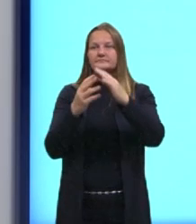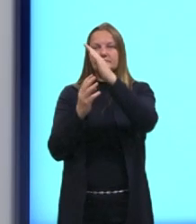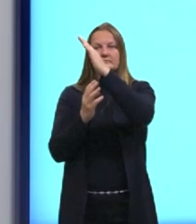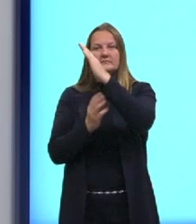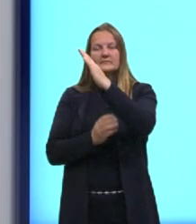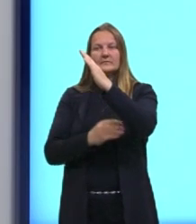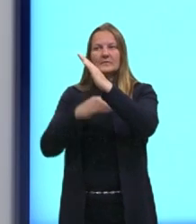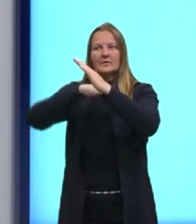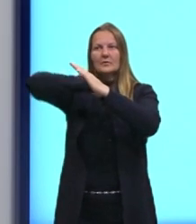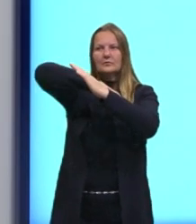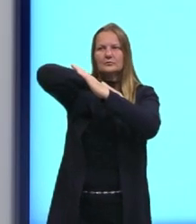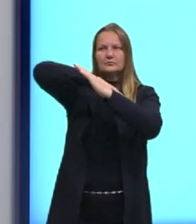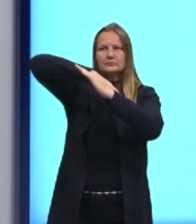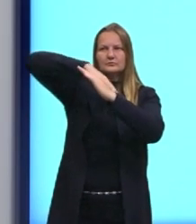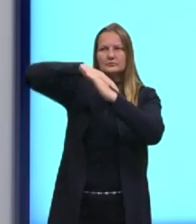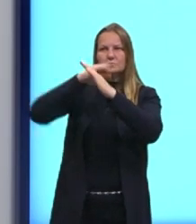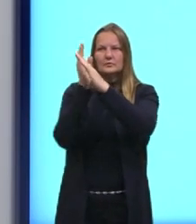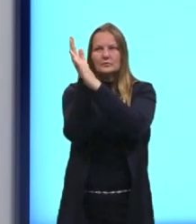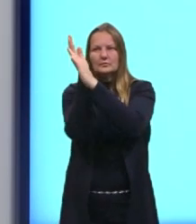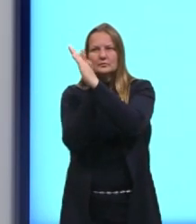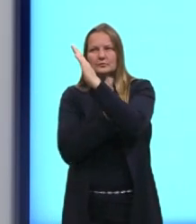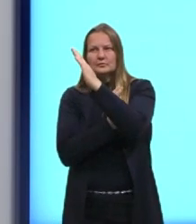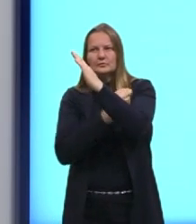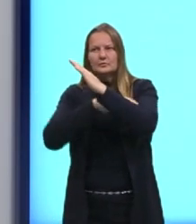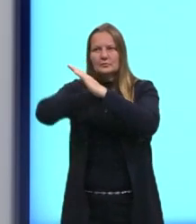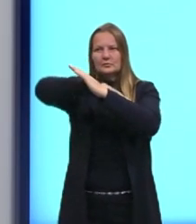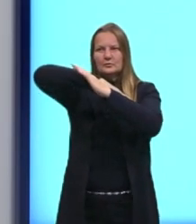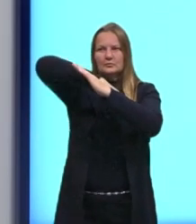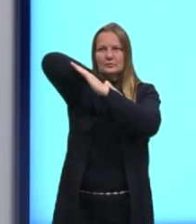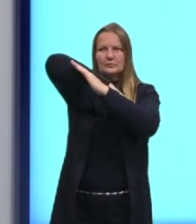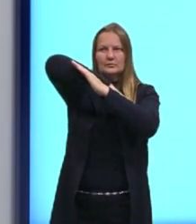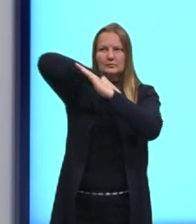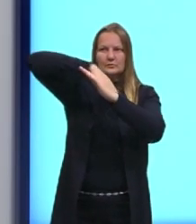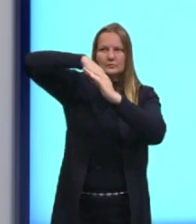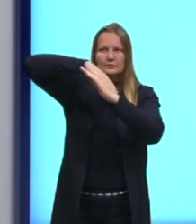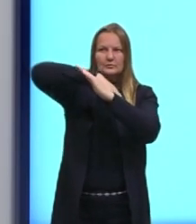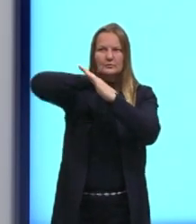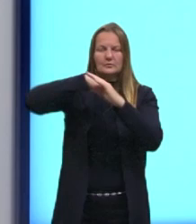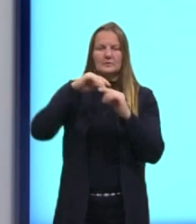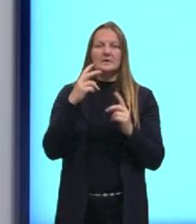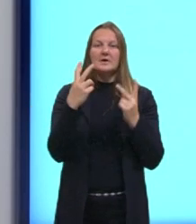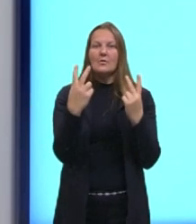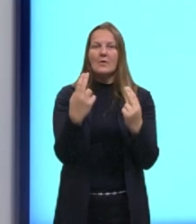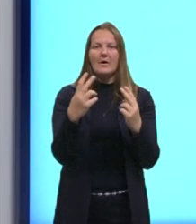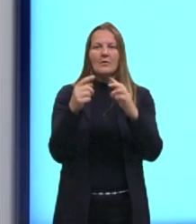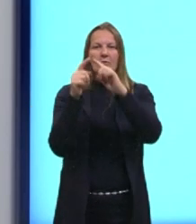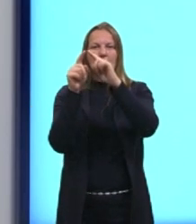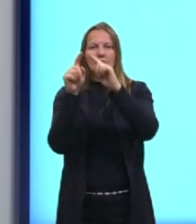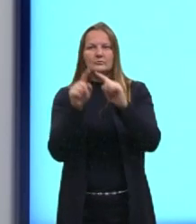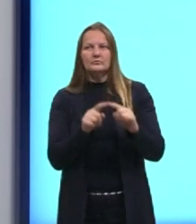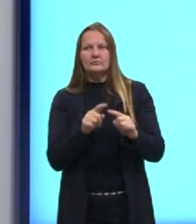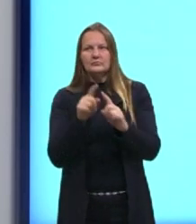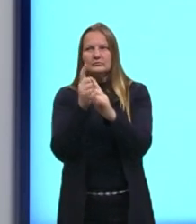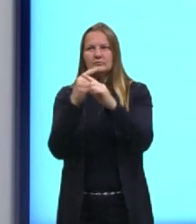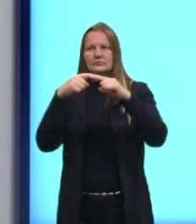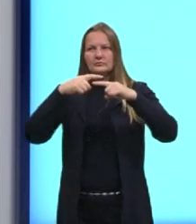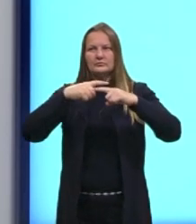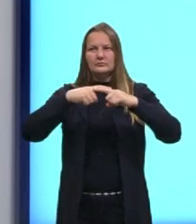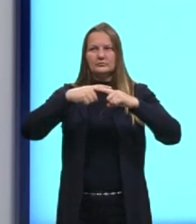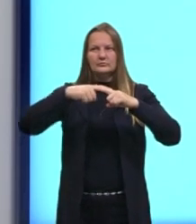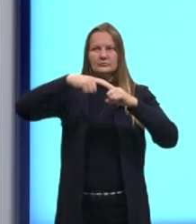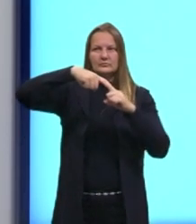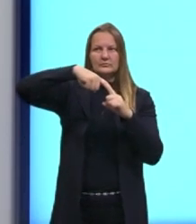reta estivesse sobre a outra. Elas ocupam a mesma posição no plano com todos os pontos iguais.